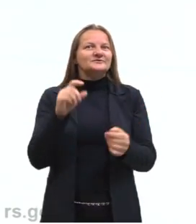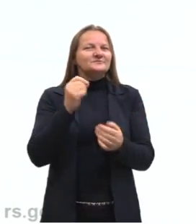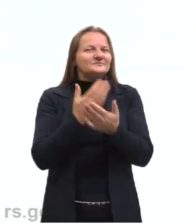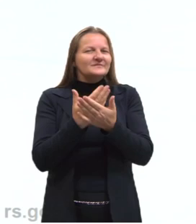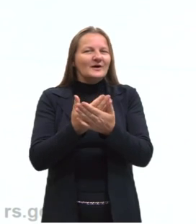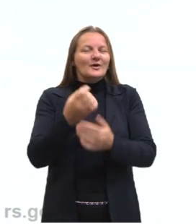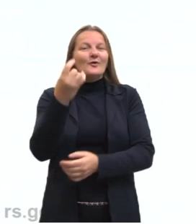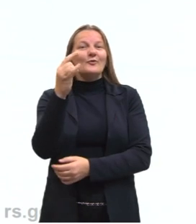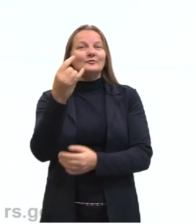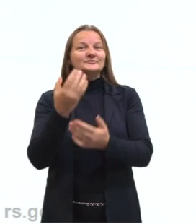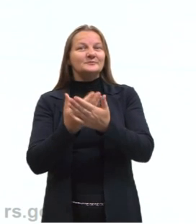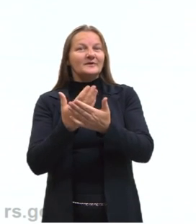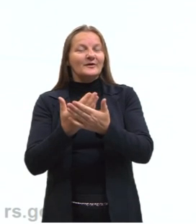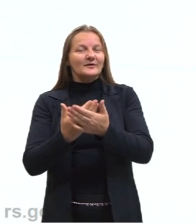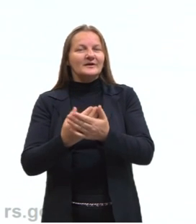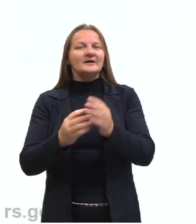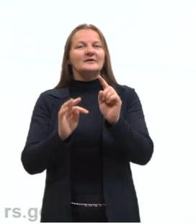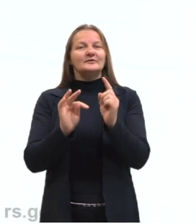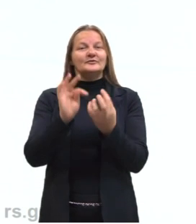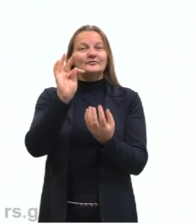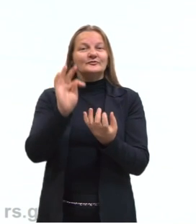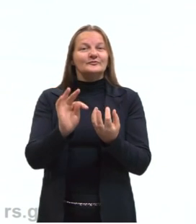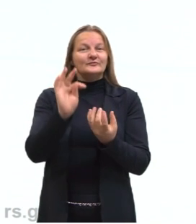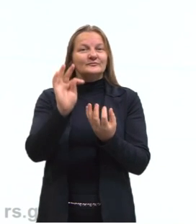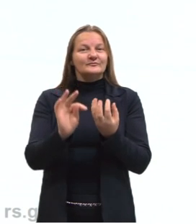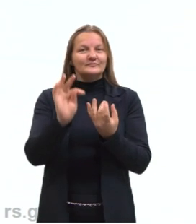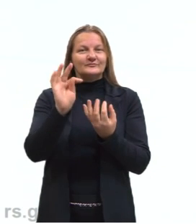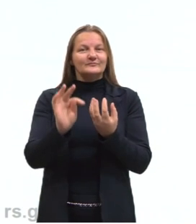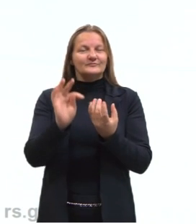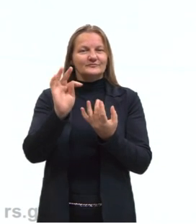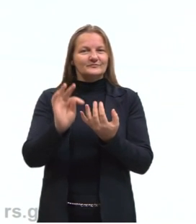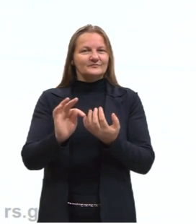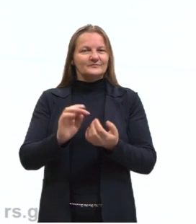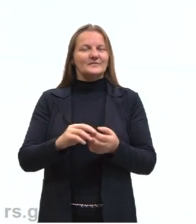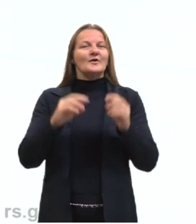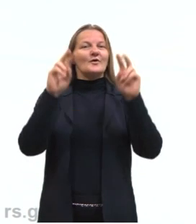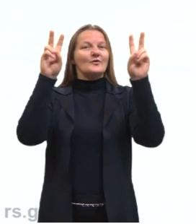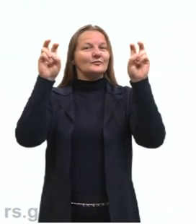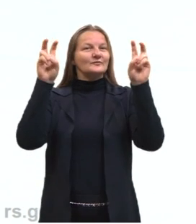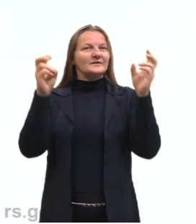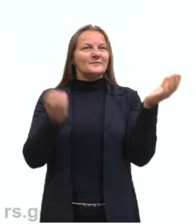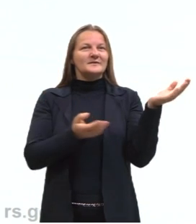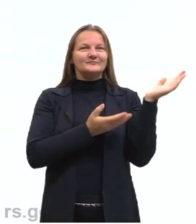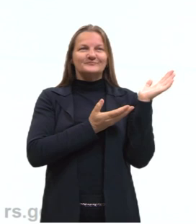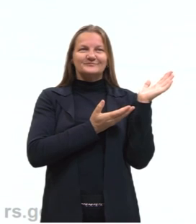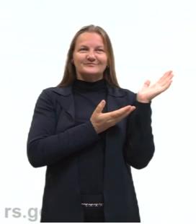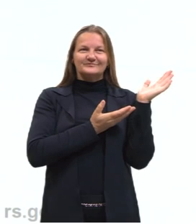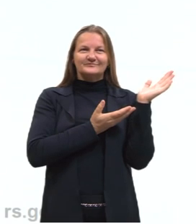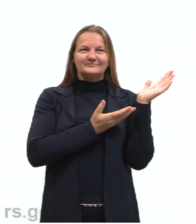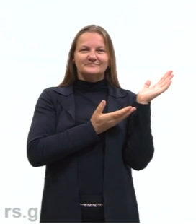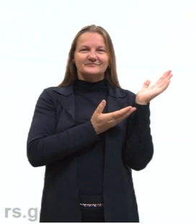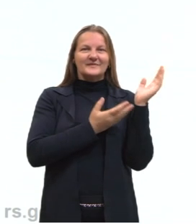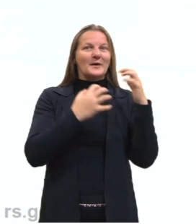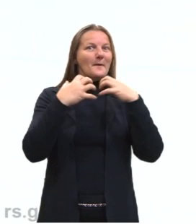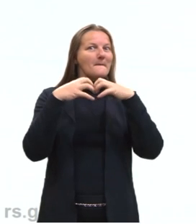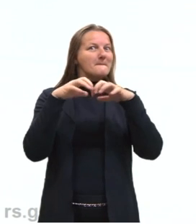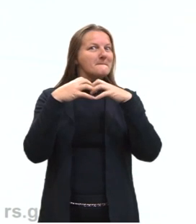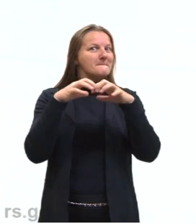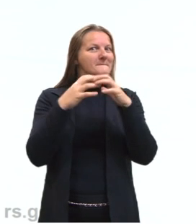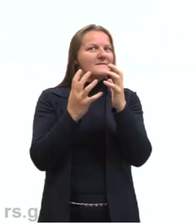última aula de termodinâmica, do tema de termodinâmica, intitulada Máquinas Térmicas.